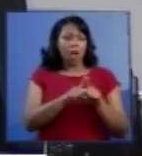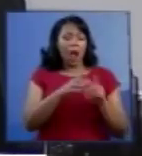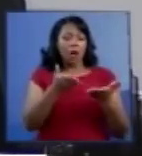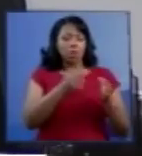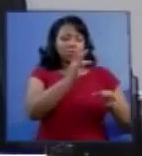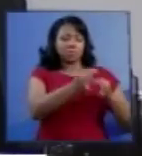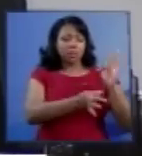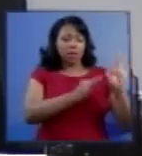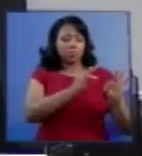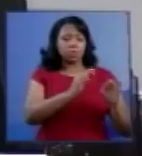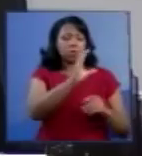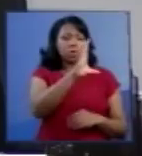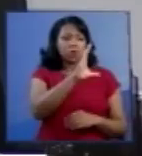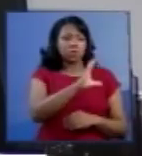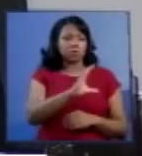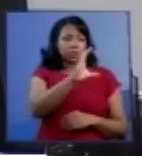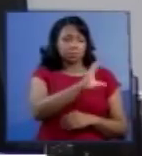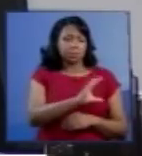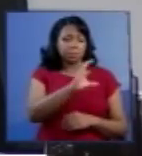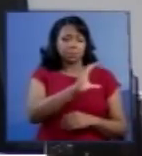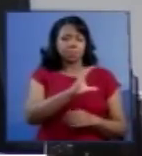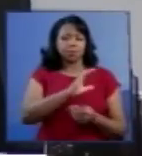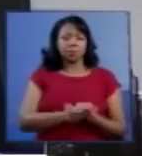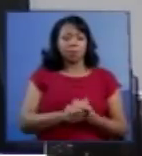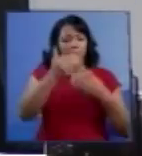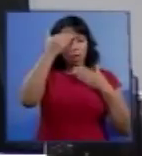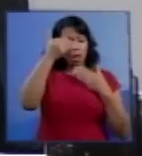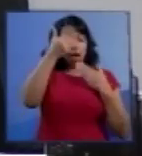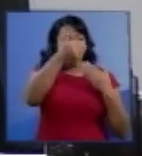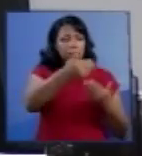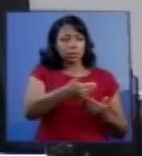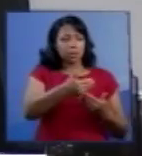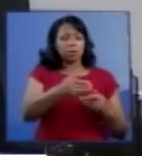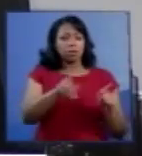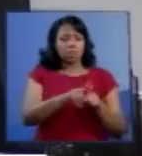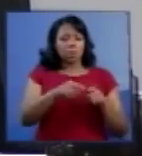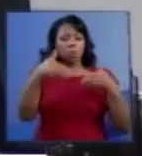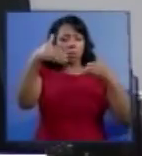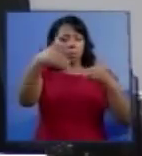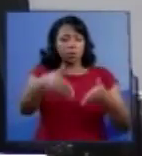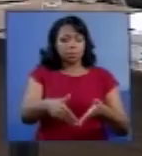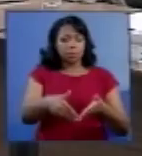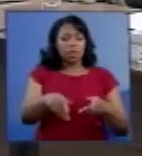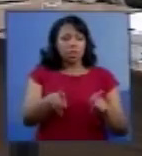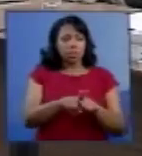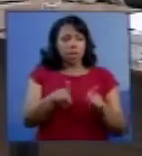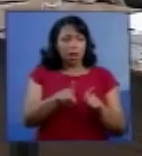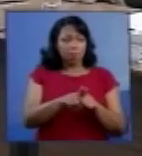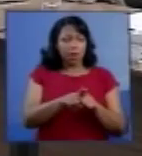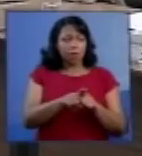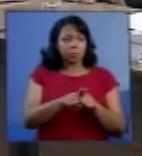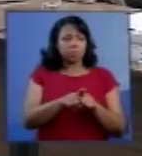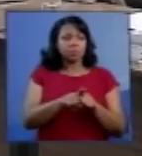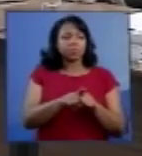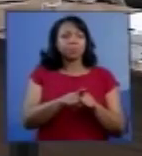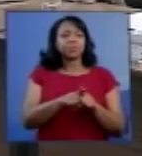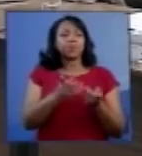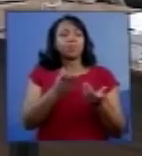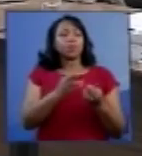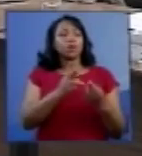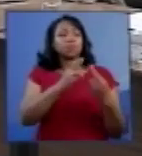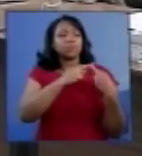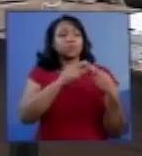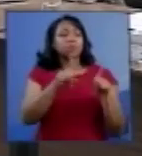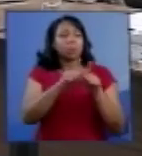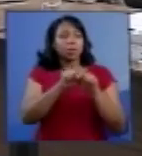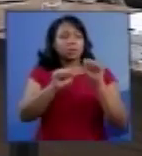técnico-científico. Agradeço o comparecimento de sua excelência e os